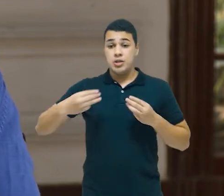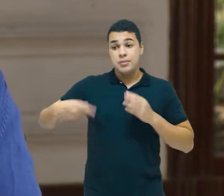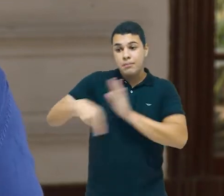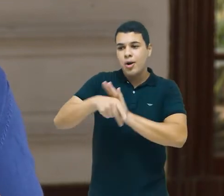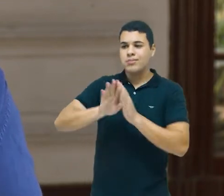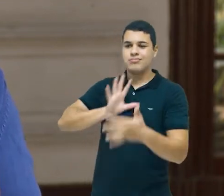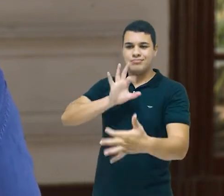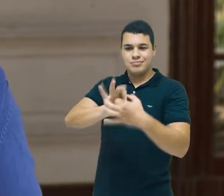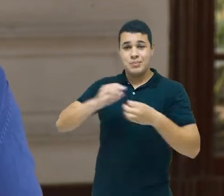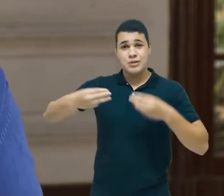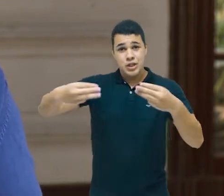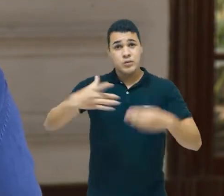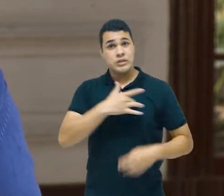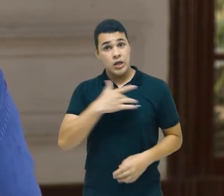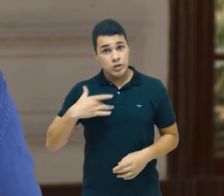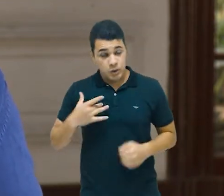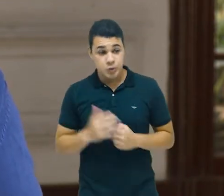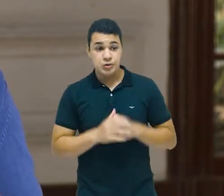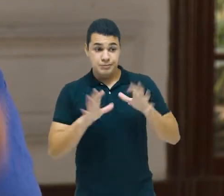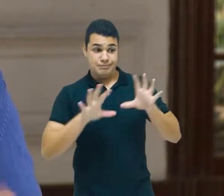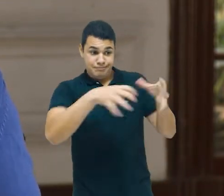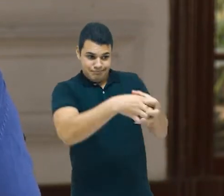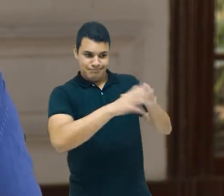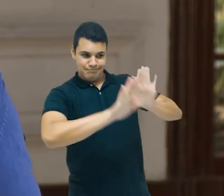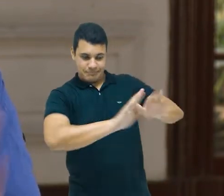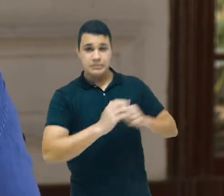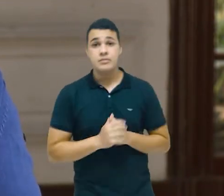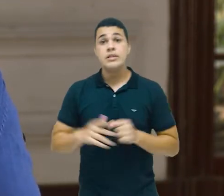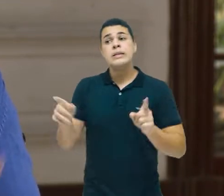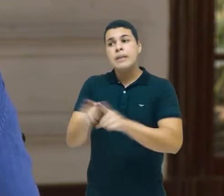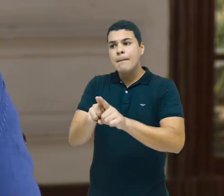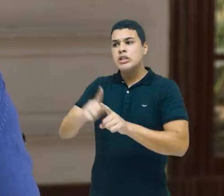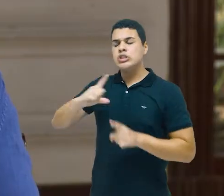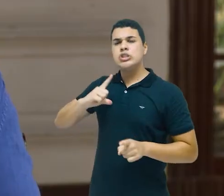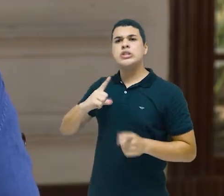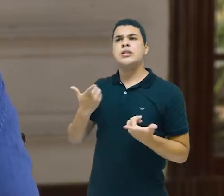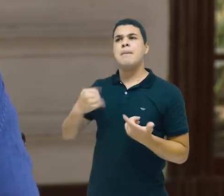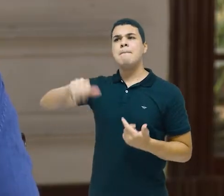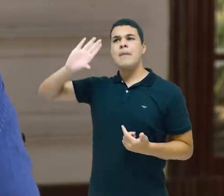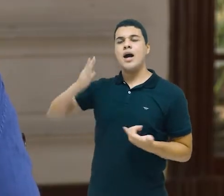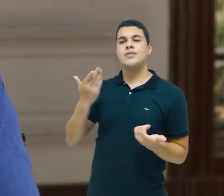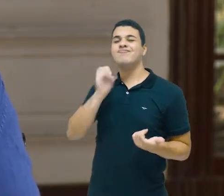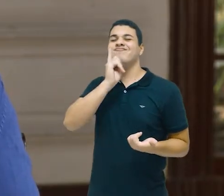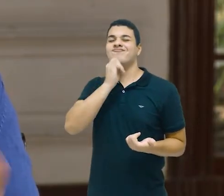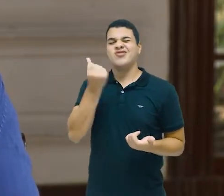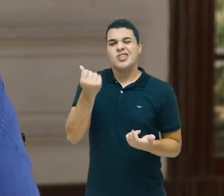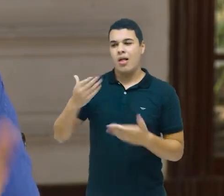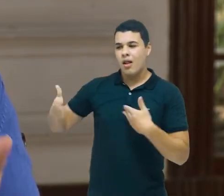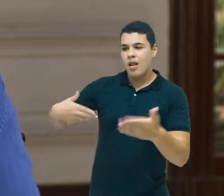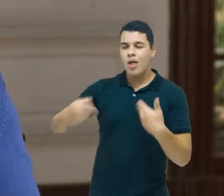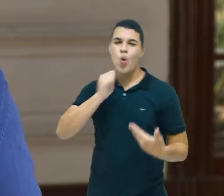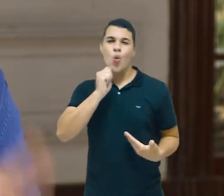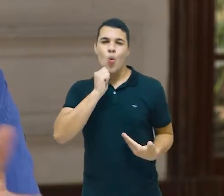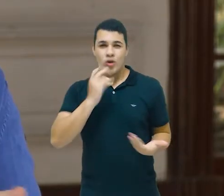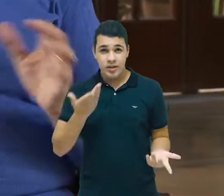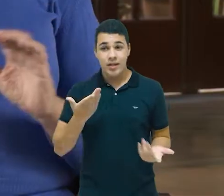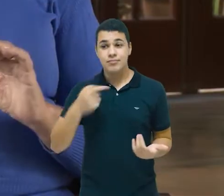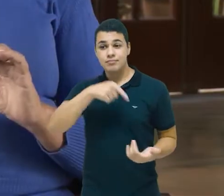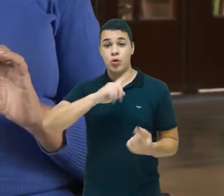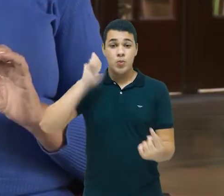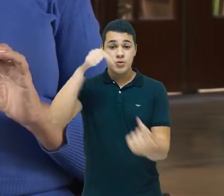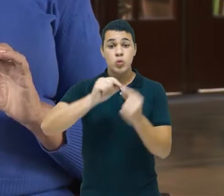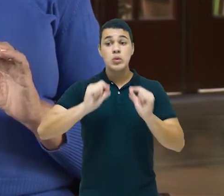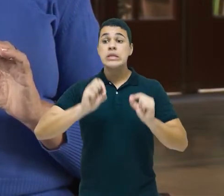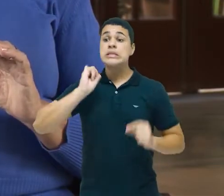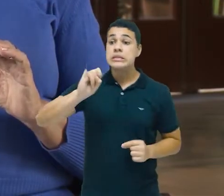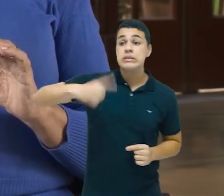Saúde. E havia, então, uma pegada filantrópica muito forte. A ideia era que, então, quem